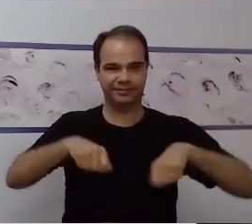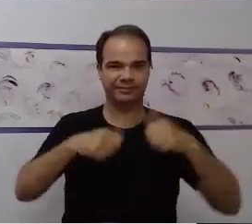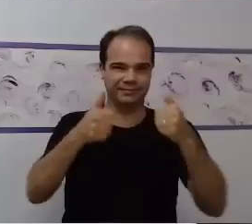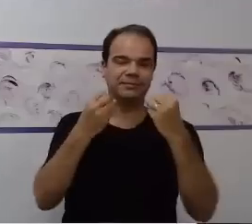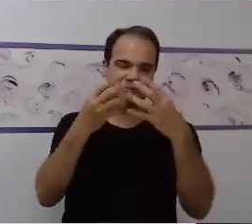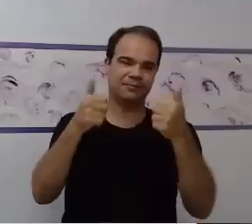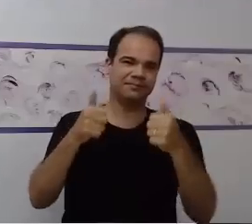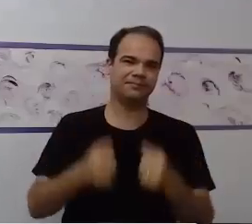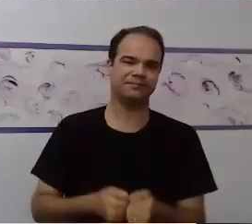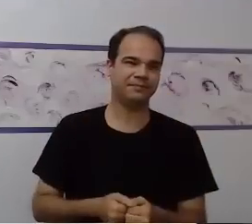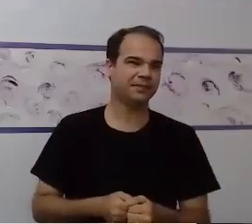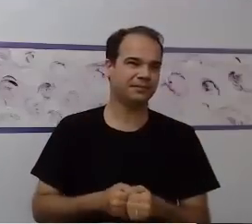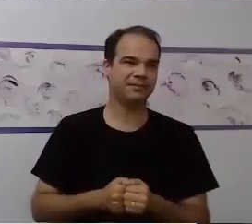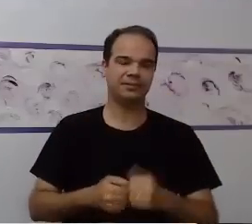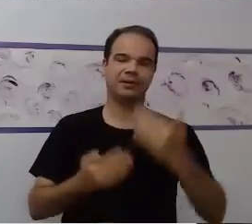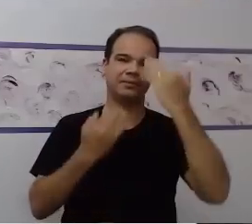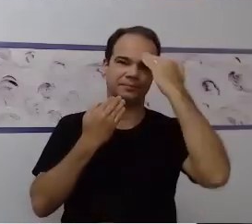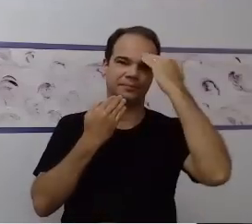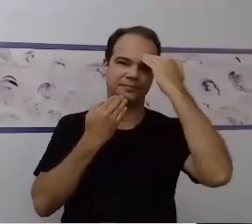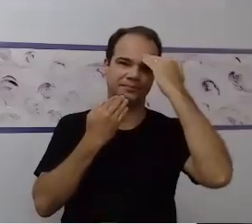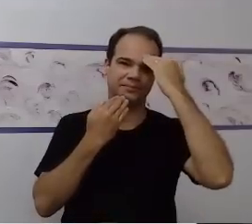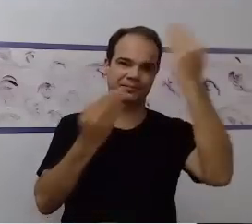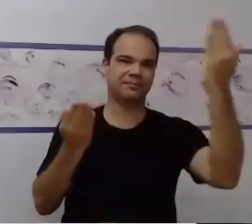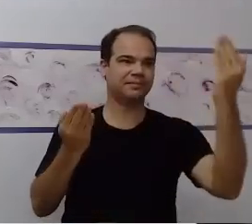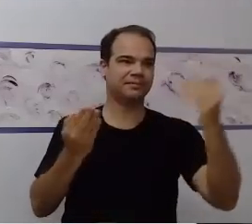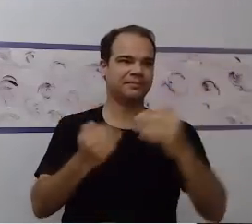Isso mesmo! Gratidão, pessoal! Tchau!